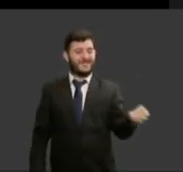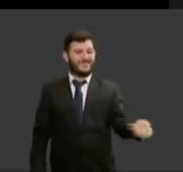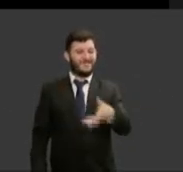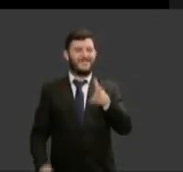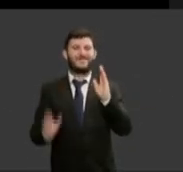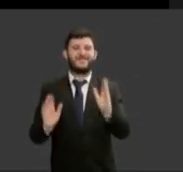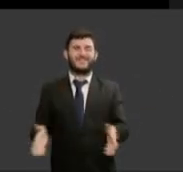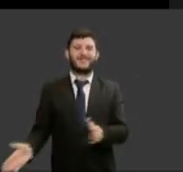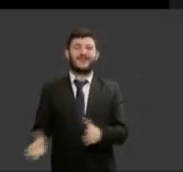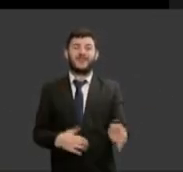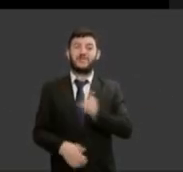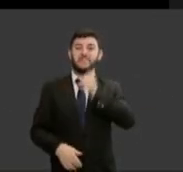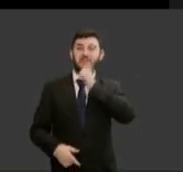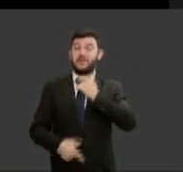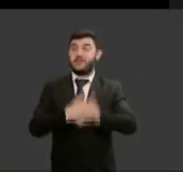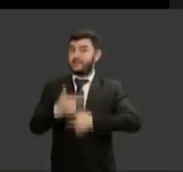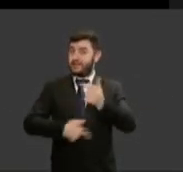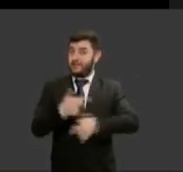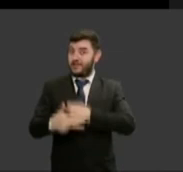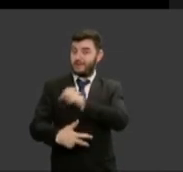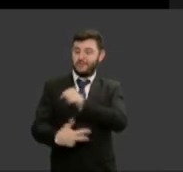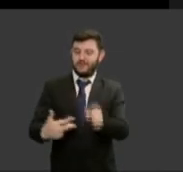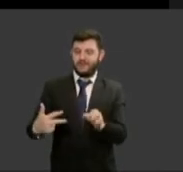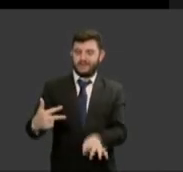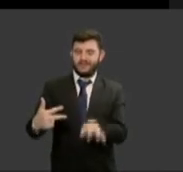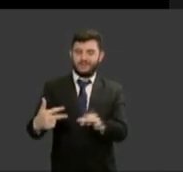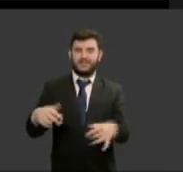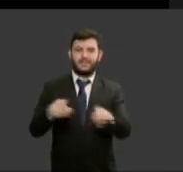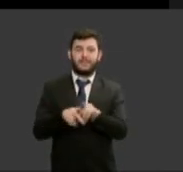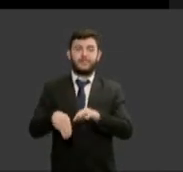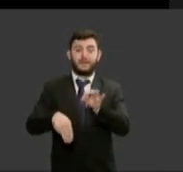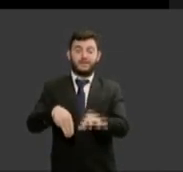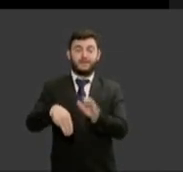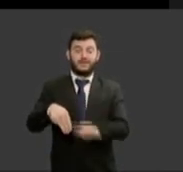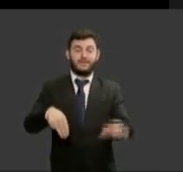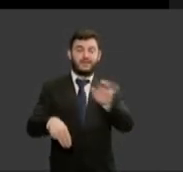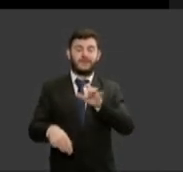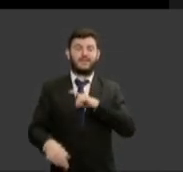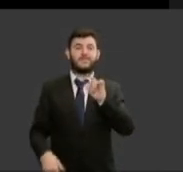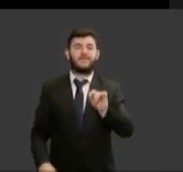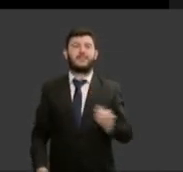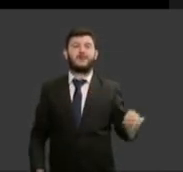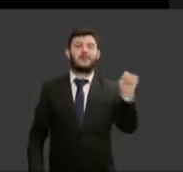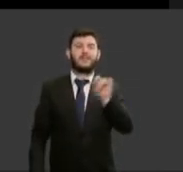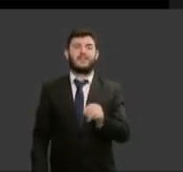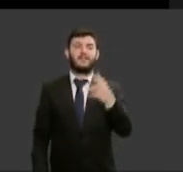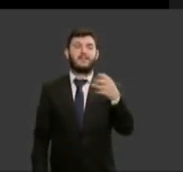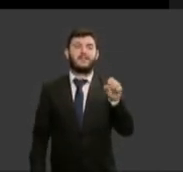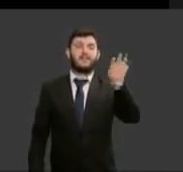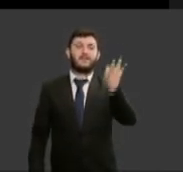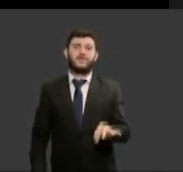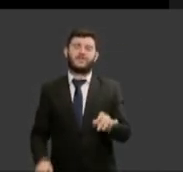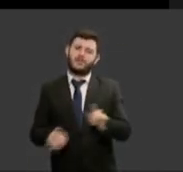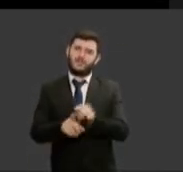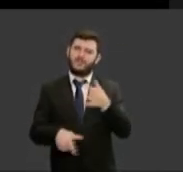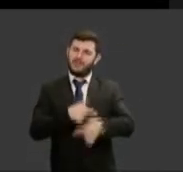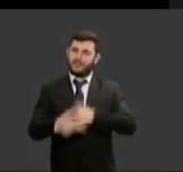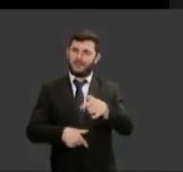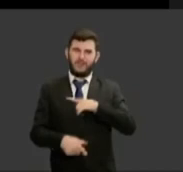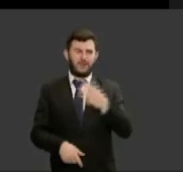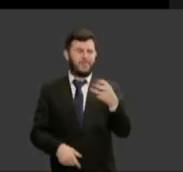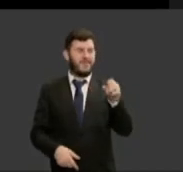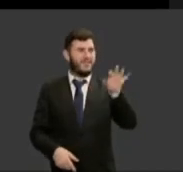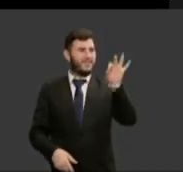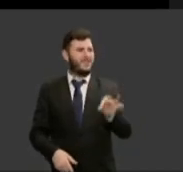mulheres no judiciário na maestratura são 38,8% a justiça de trabalho tem um percentual mais alto que é